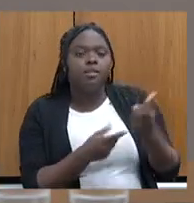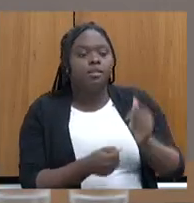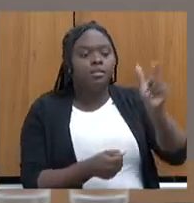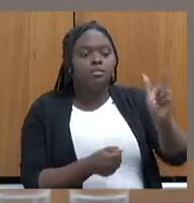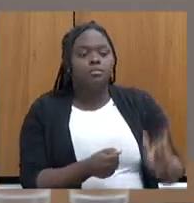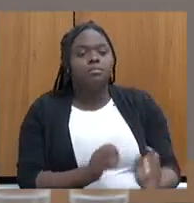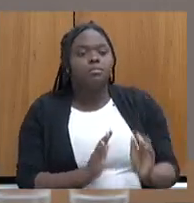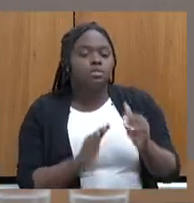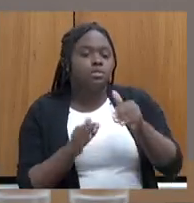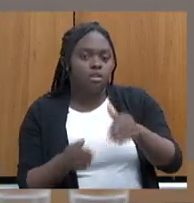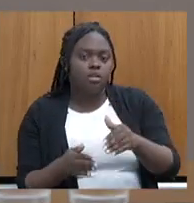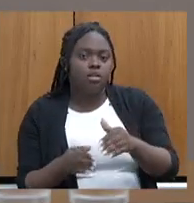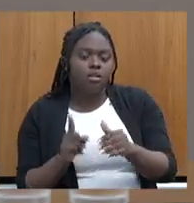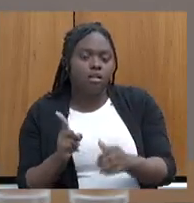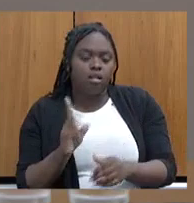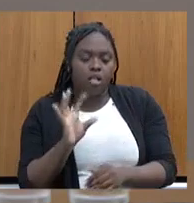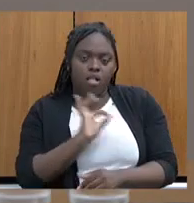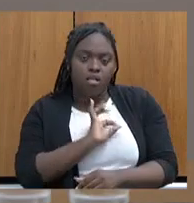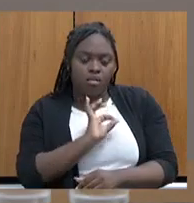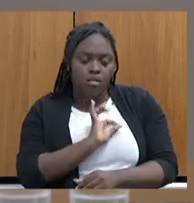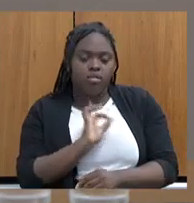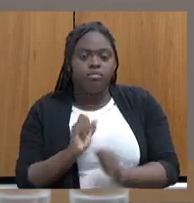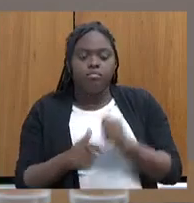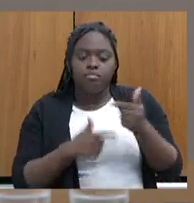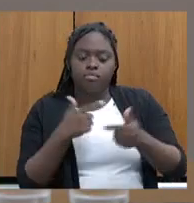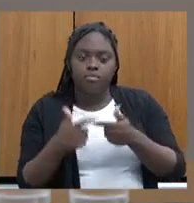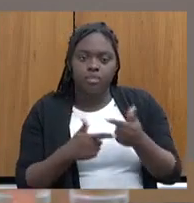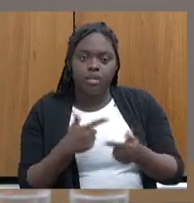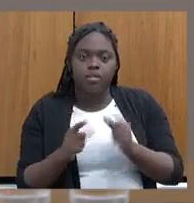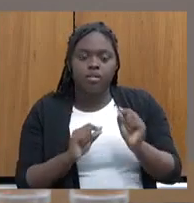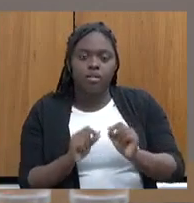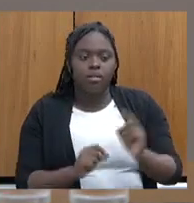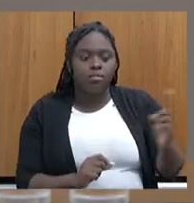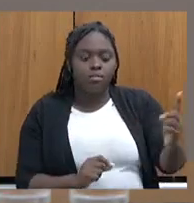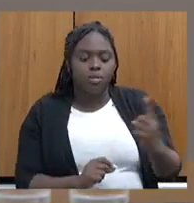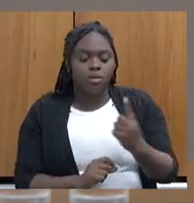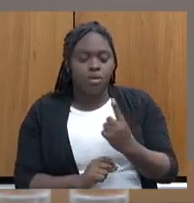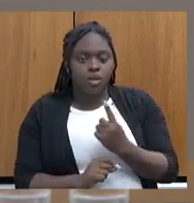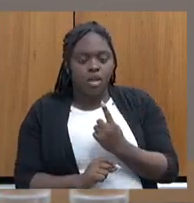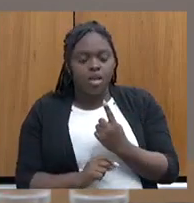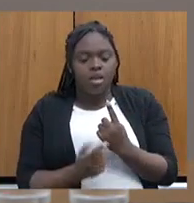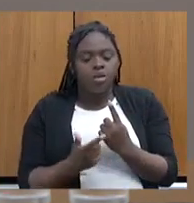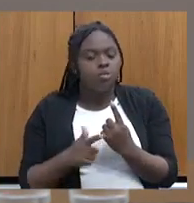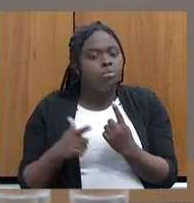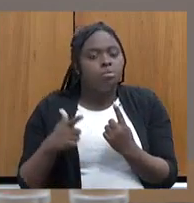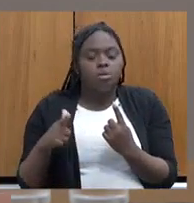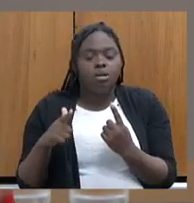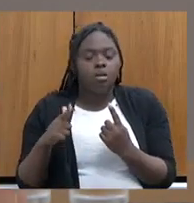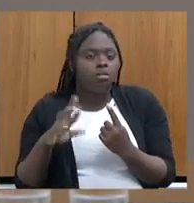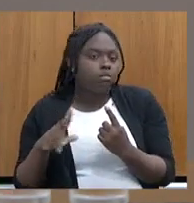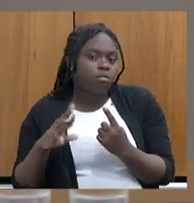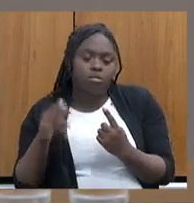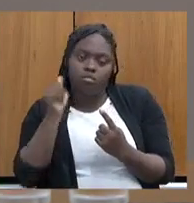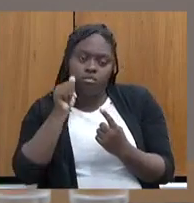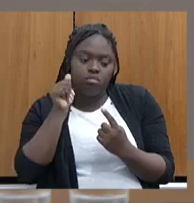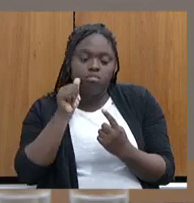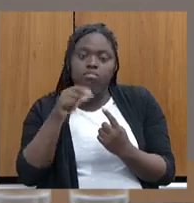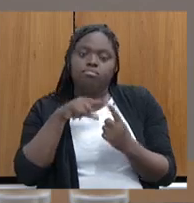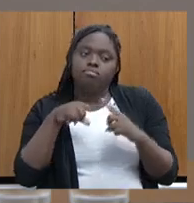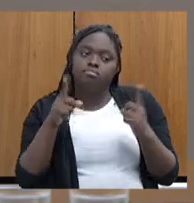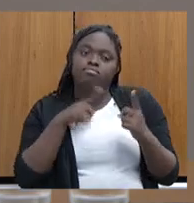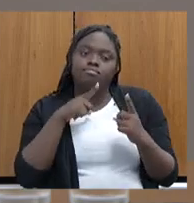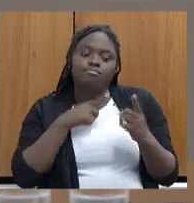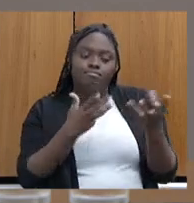delegacia. Elas trabalham em regime de plantão, para elas não chegarem em uma delegacia que não é uma delegacia de mulheres, pelo menos elas teriam